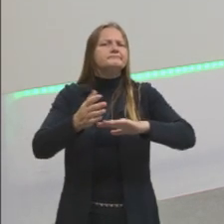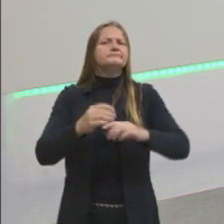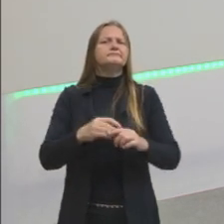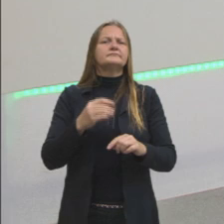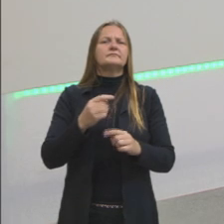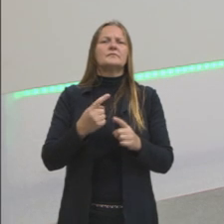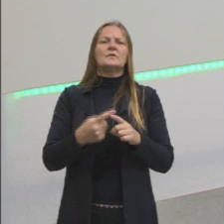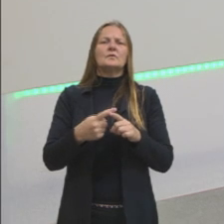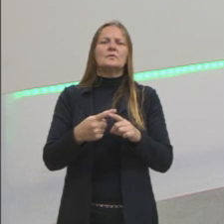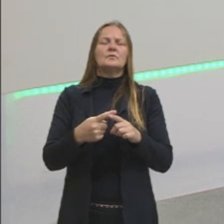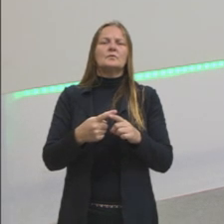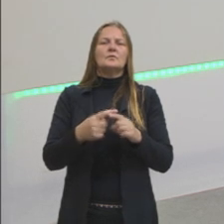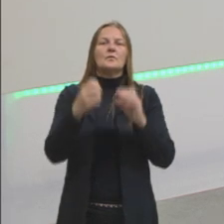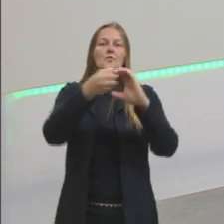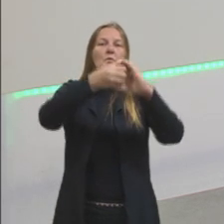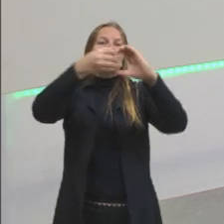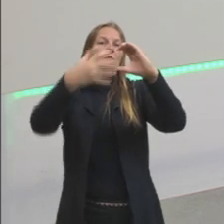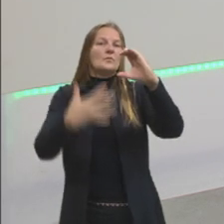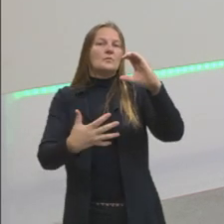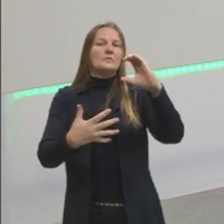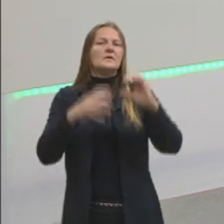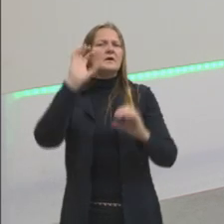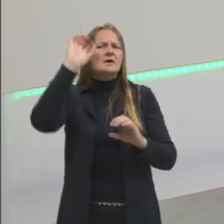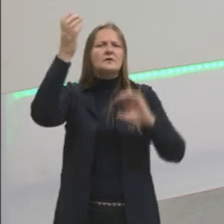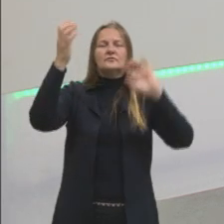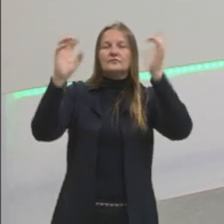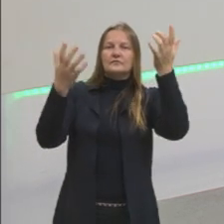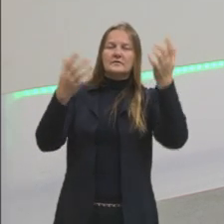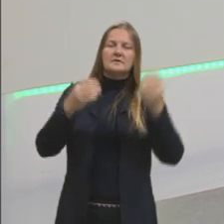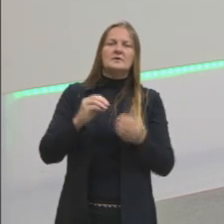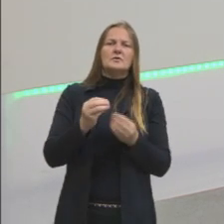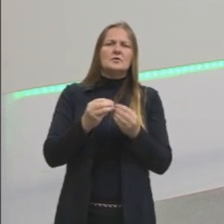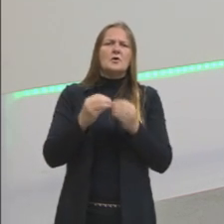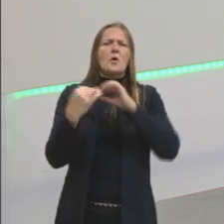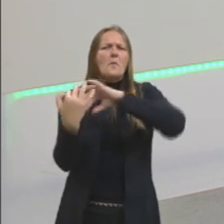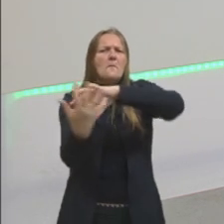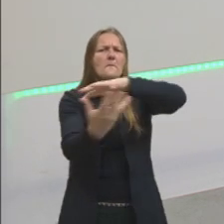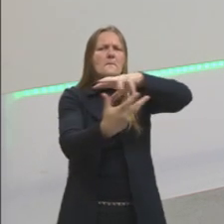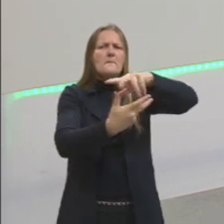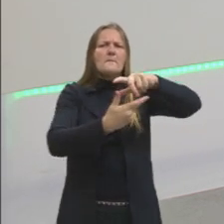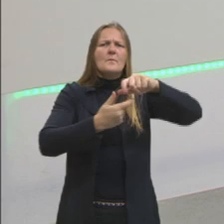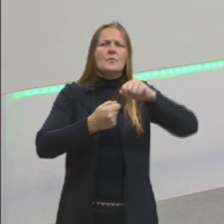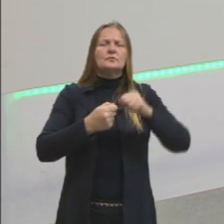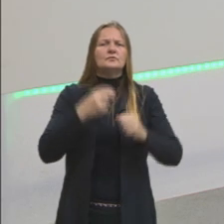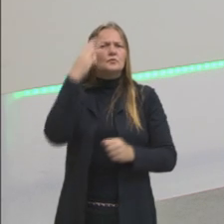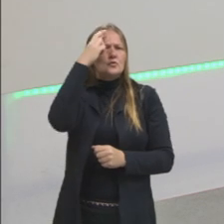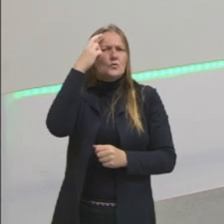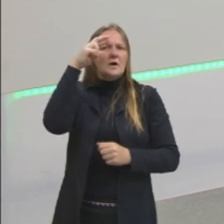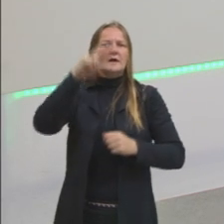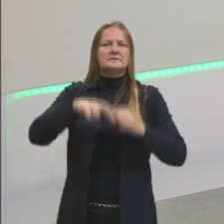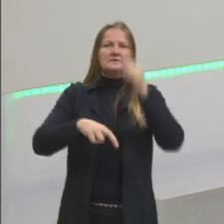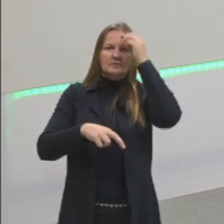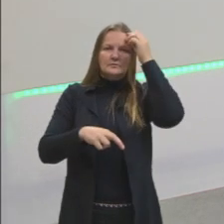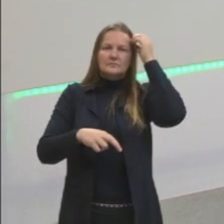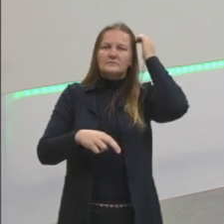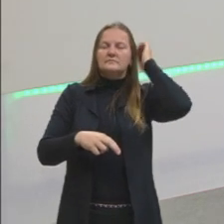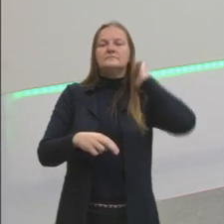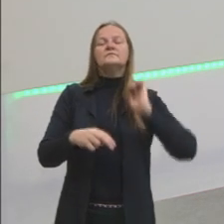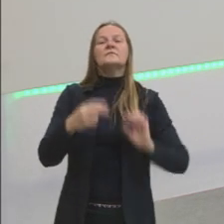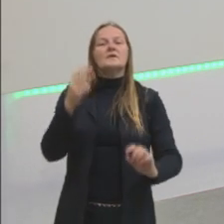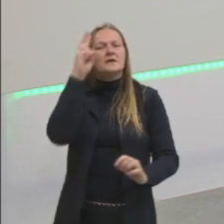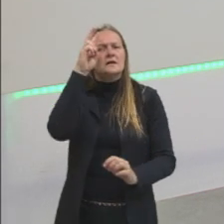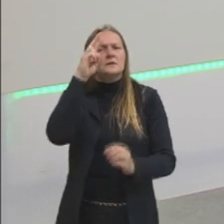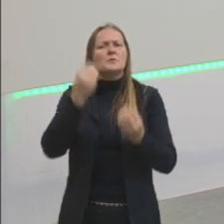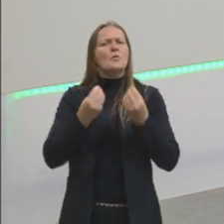principal da modernidade é resolver as questões mundanas pela razão. Lembramos que